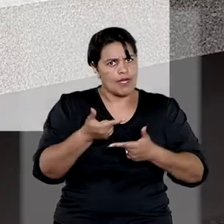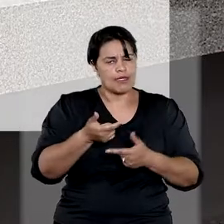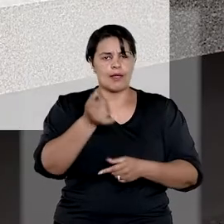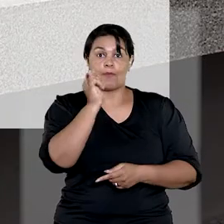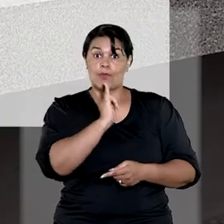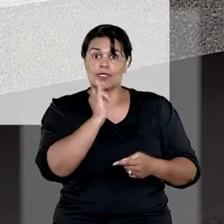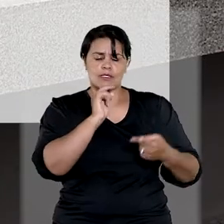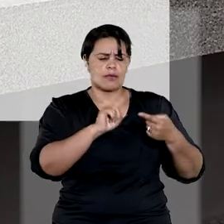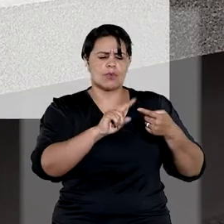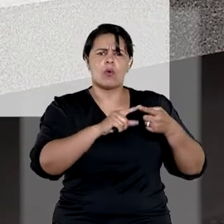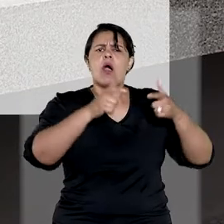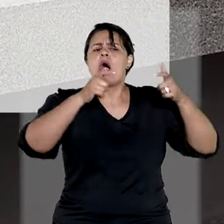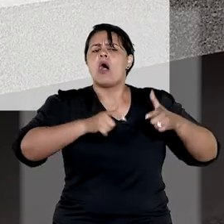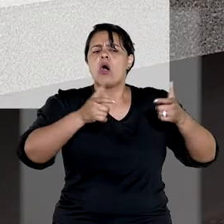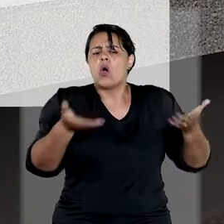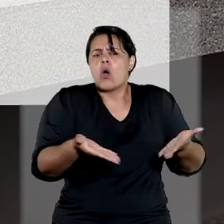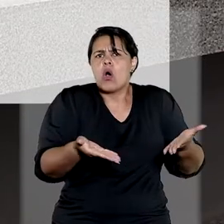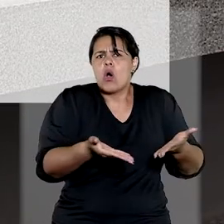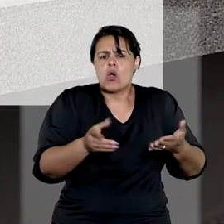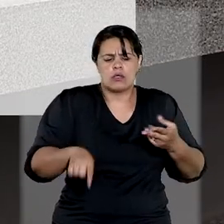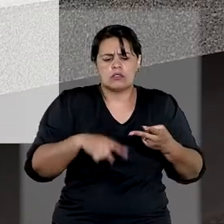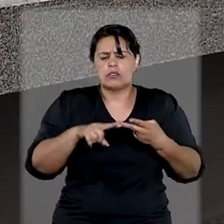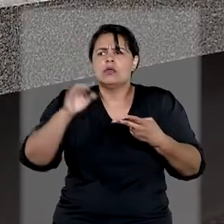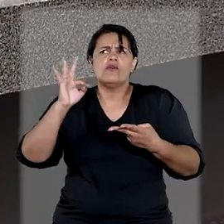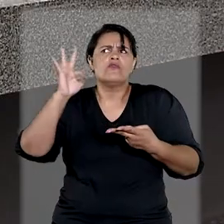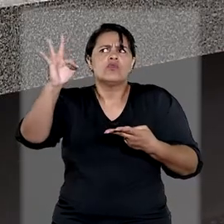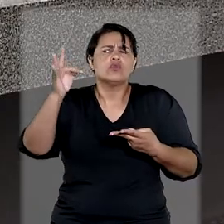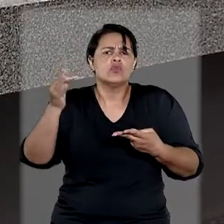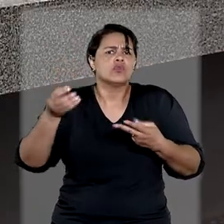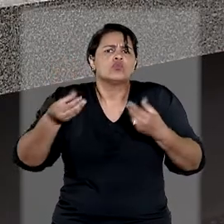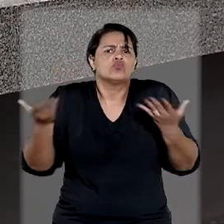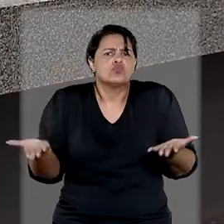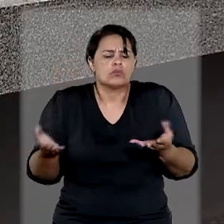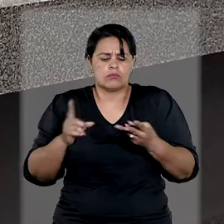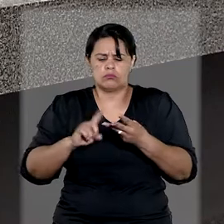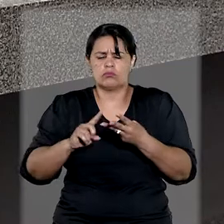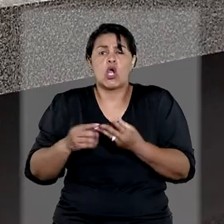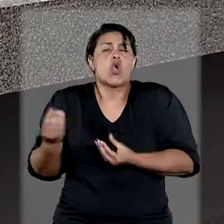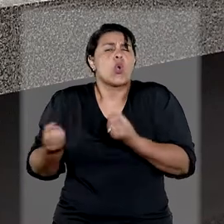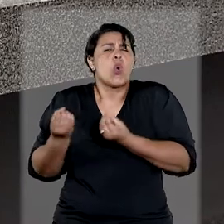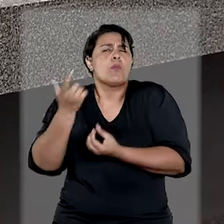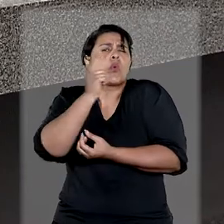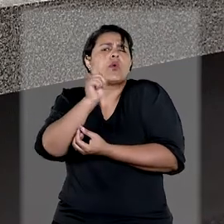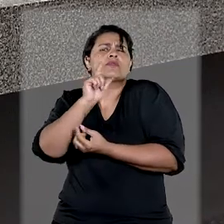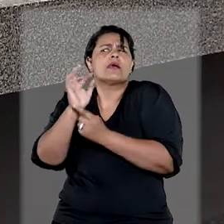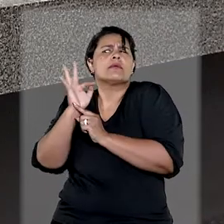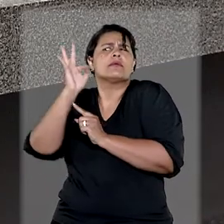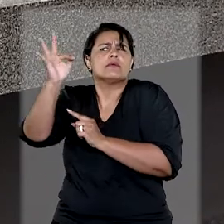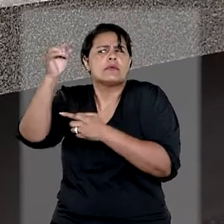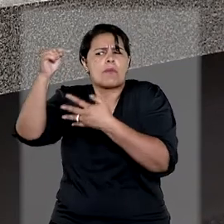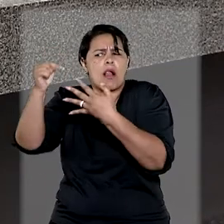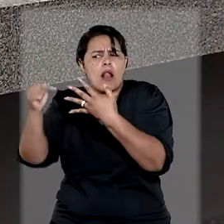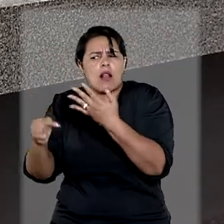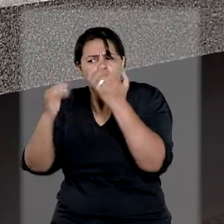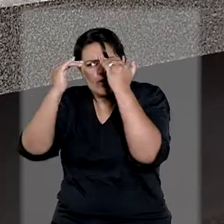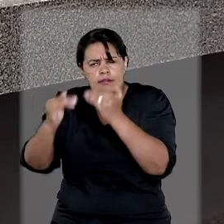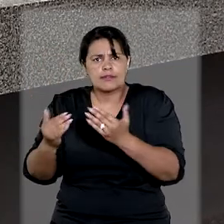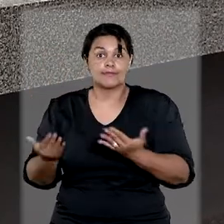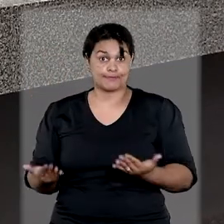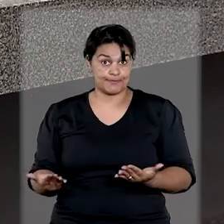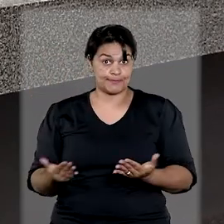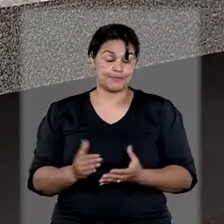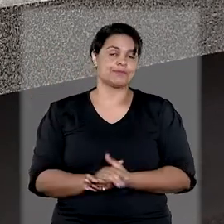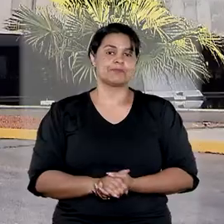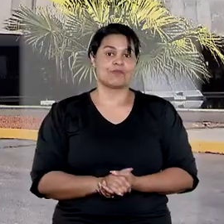como, onde estamos, aonde queremos chegar e como vamos fazer para atingir os objetivos